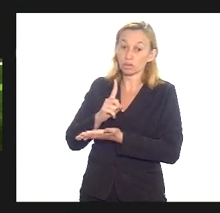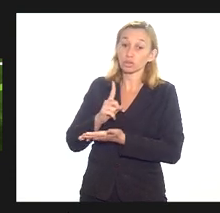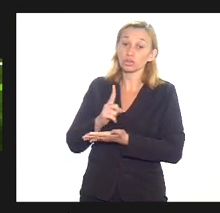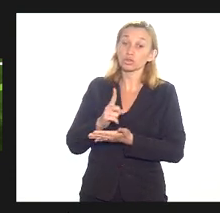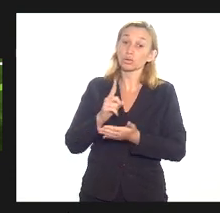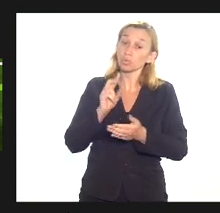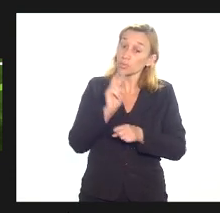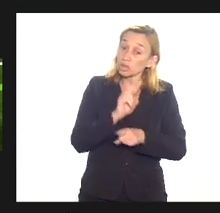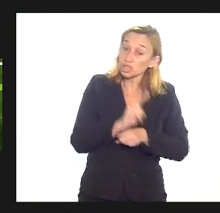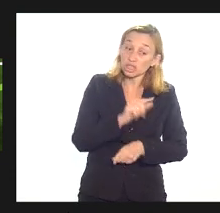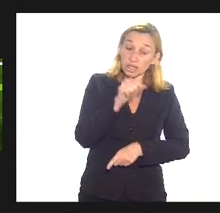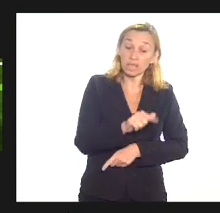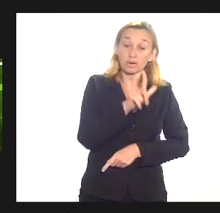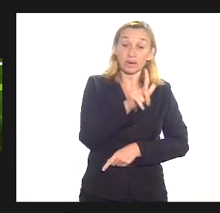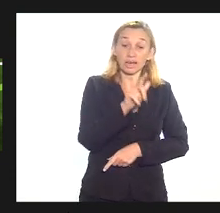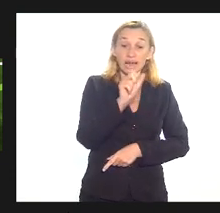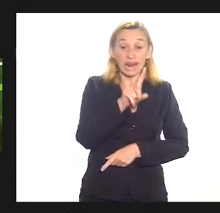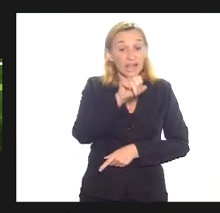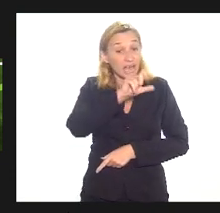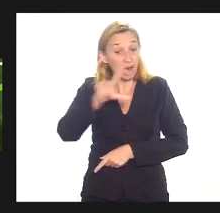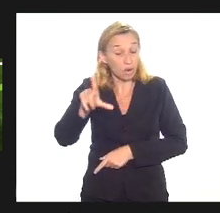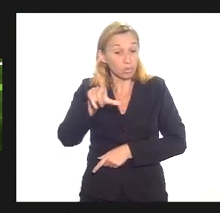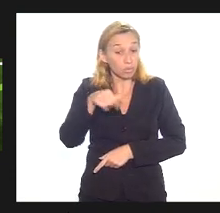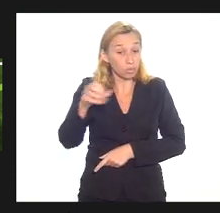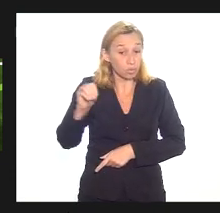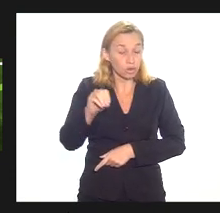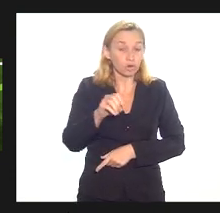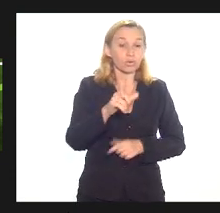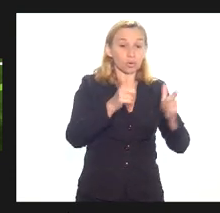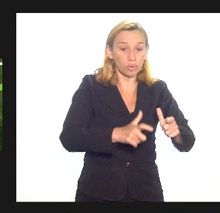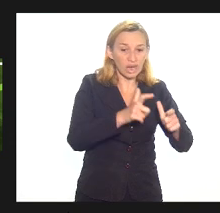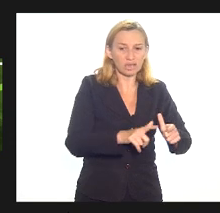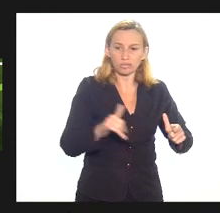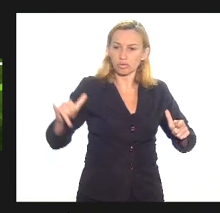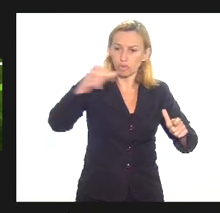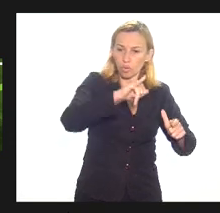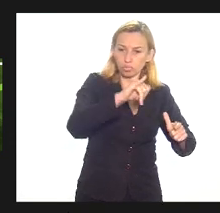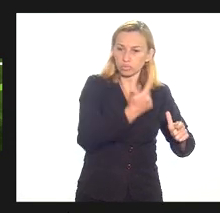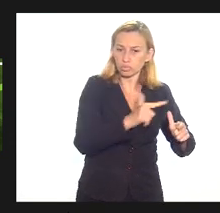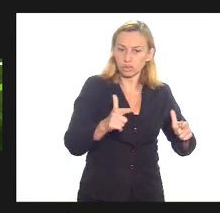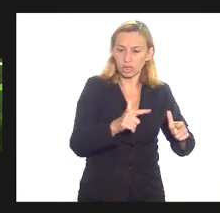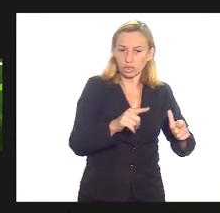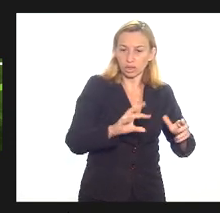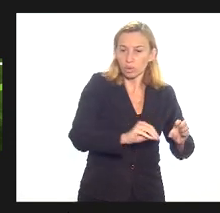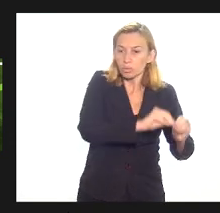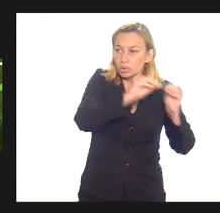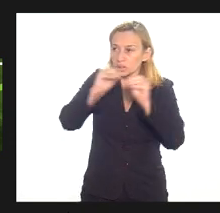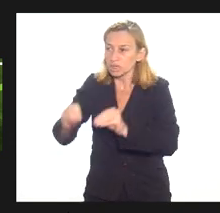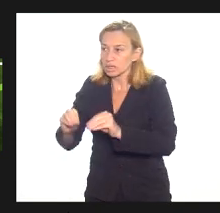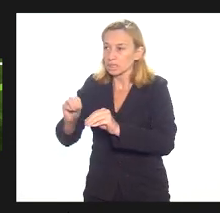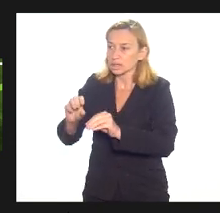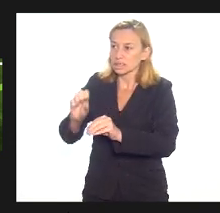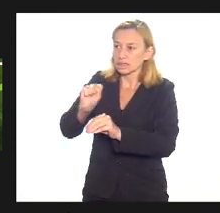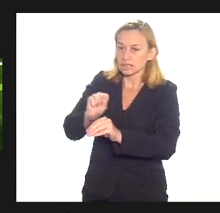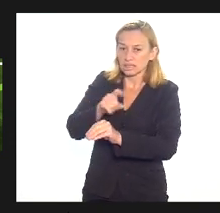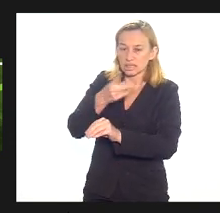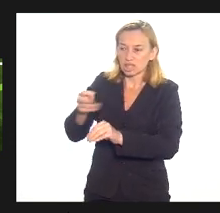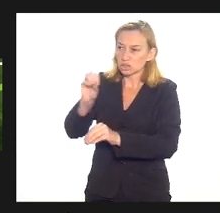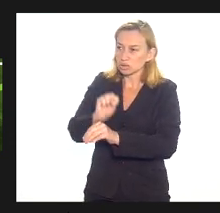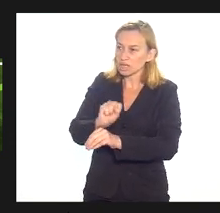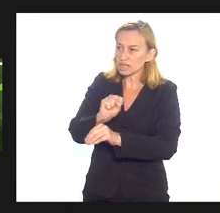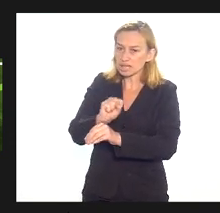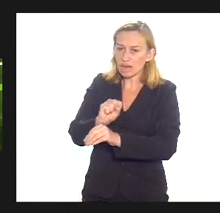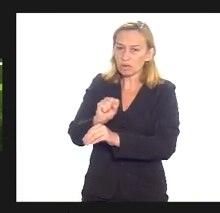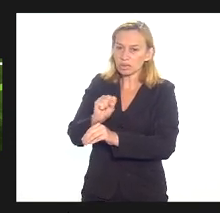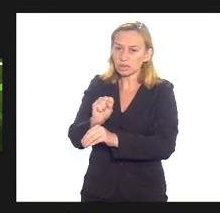é uma covardia hoje não tem mais voos do Galeão estão jogando tudo para o Santos Dumont a gente deixou de ser